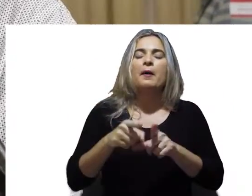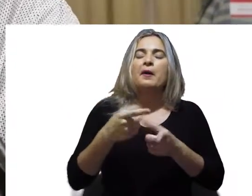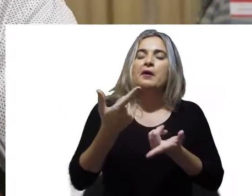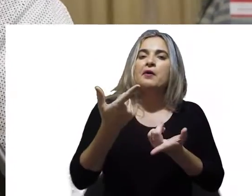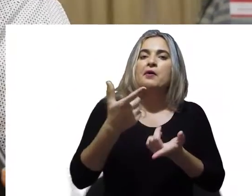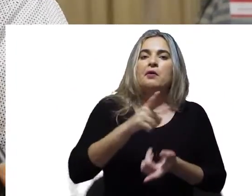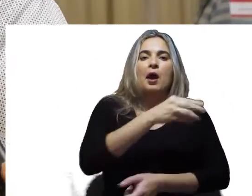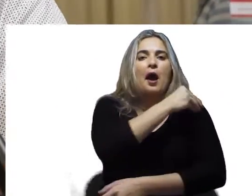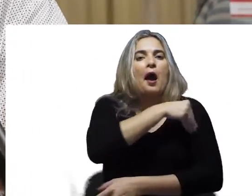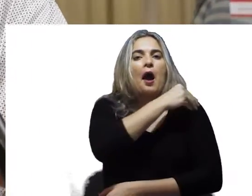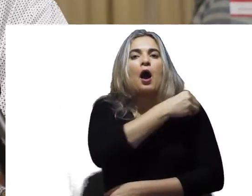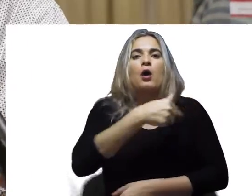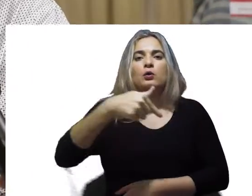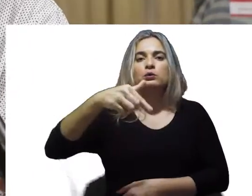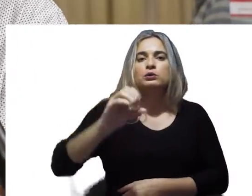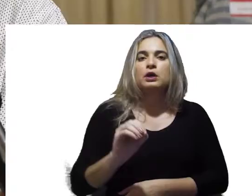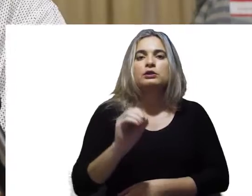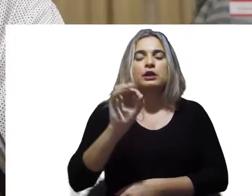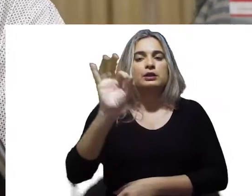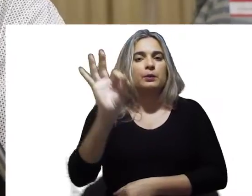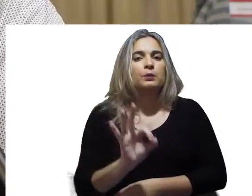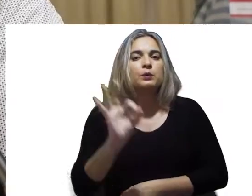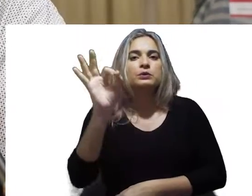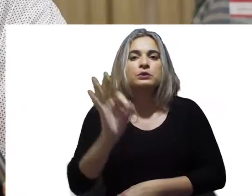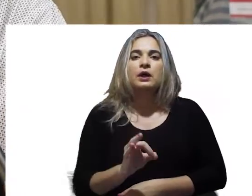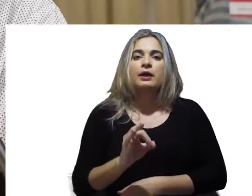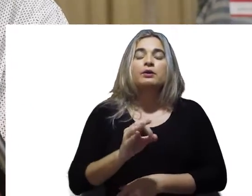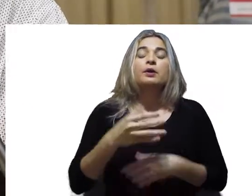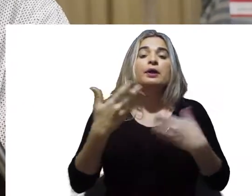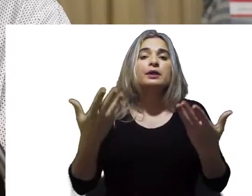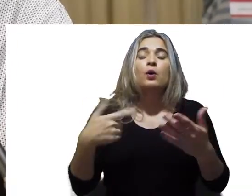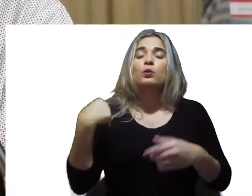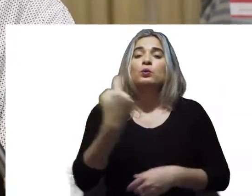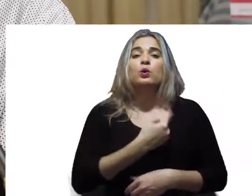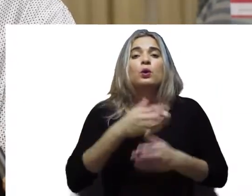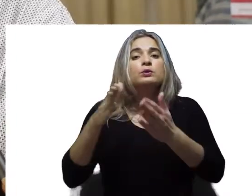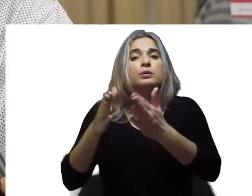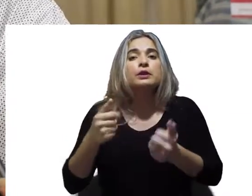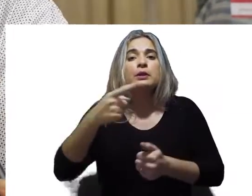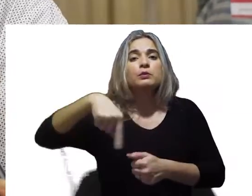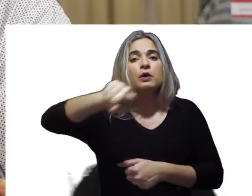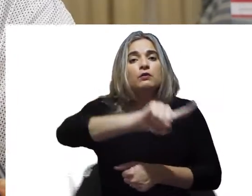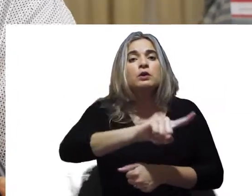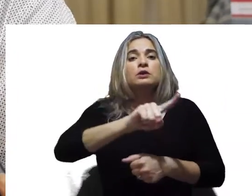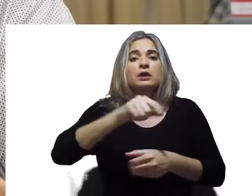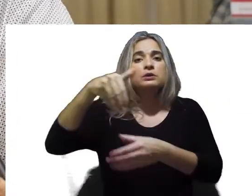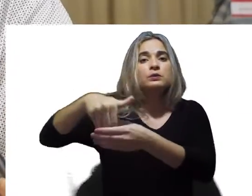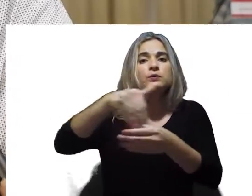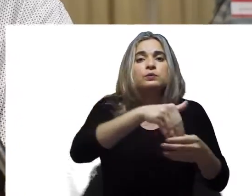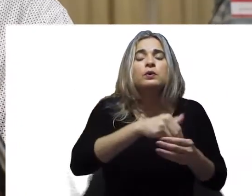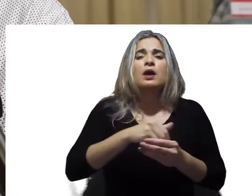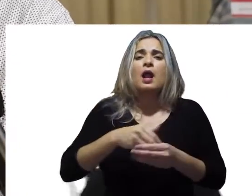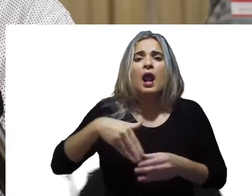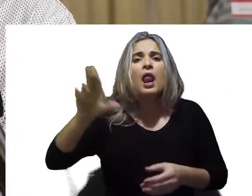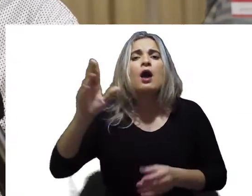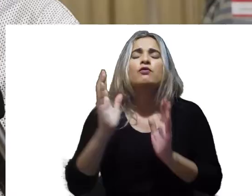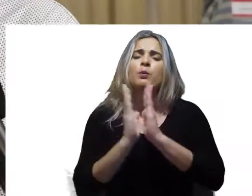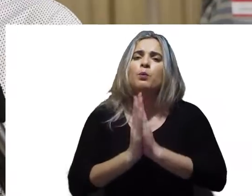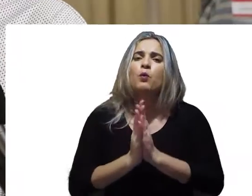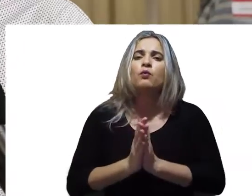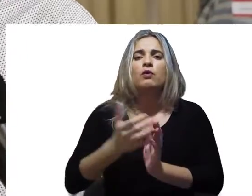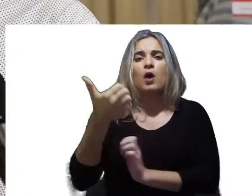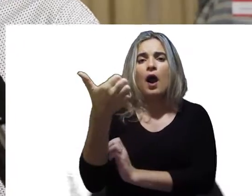caneta, para evitar também mais um compartilhamento. Então tudo isso é pensando na biossegurança, tanto dos eleitores,